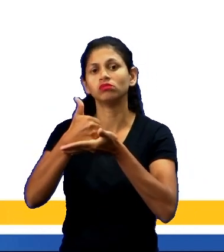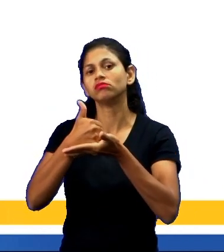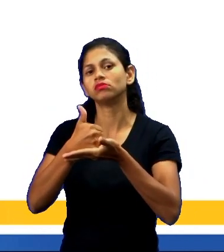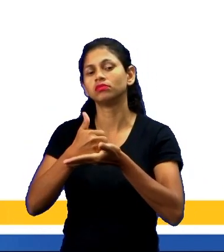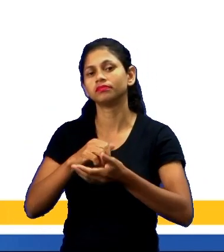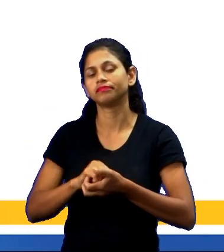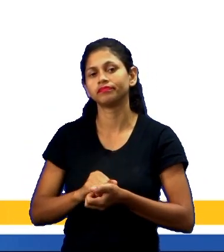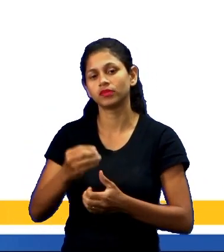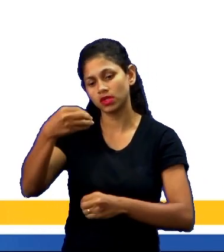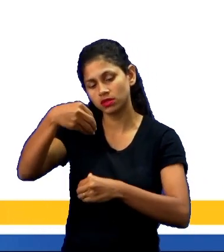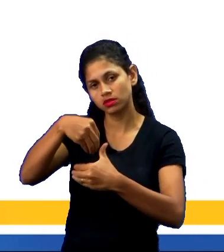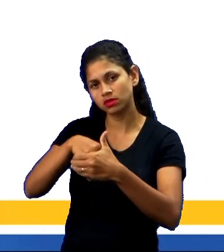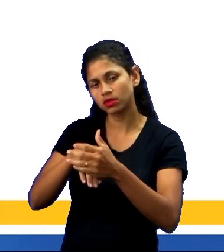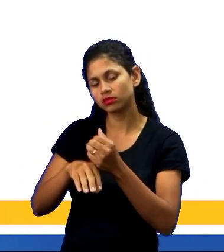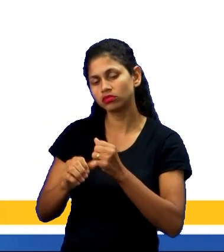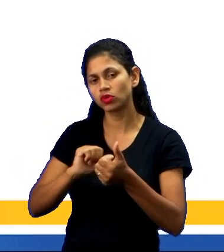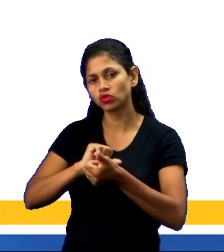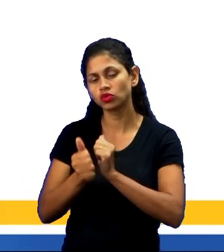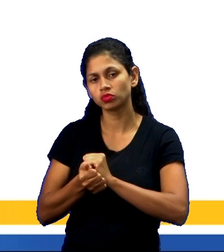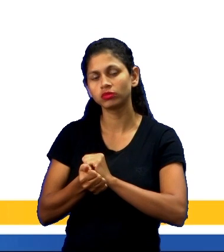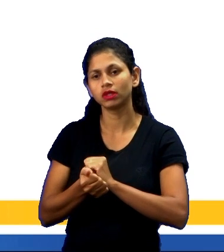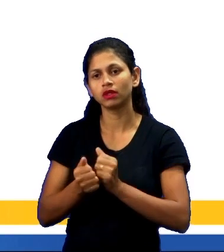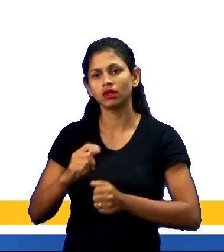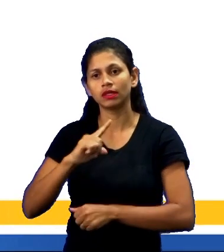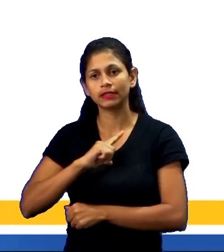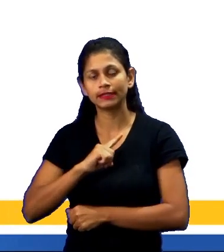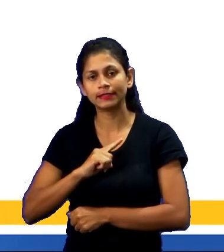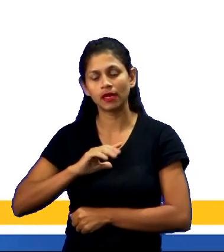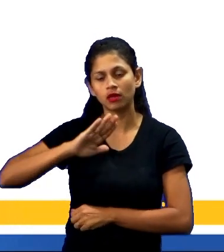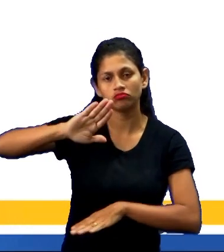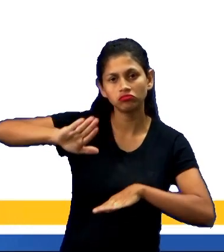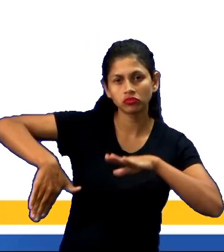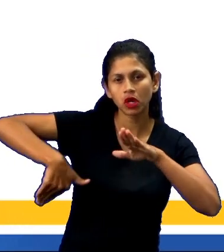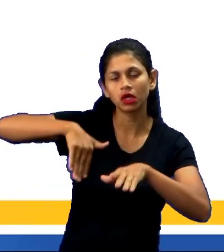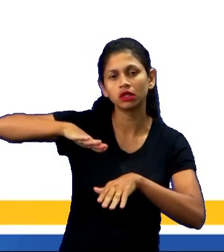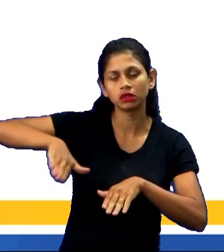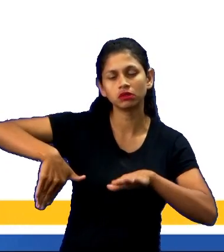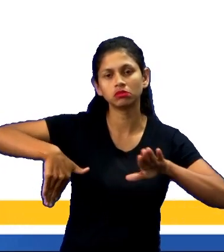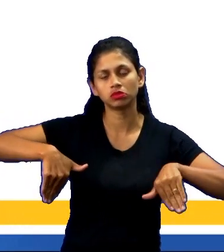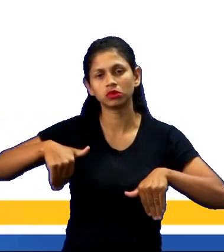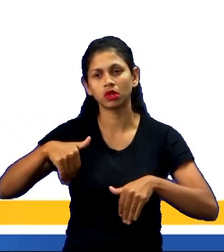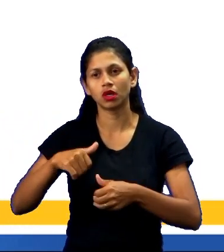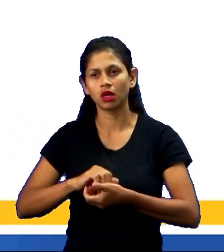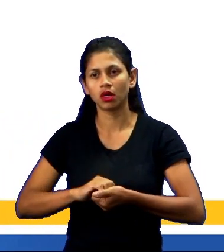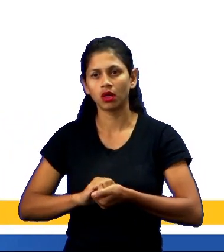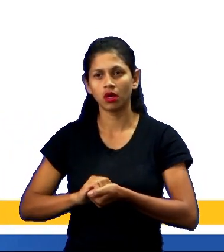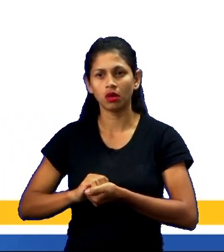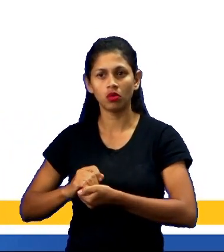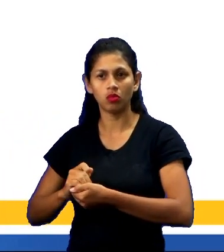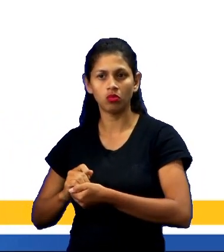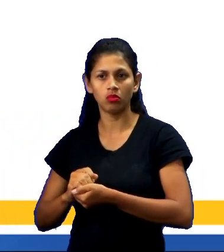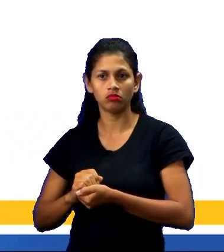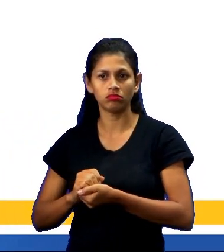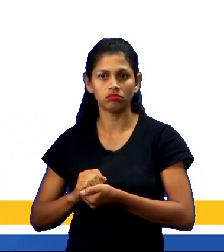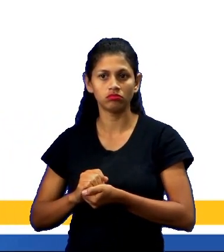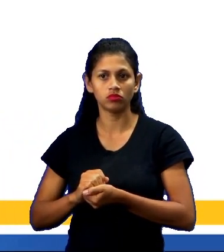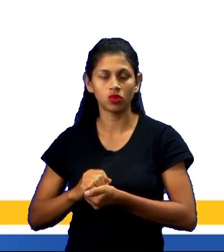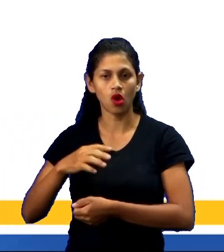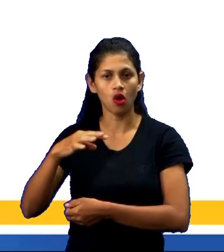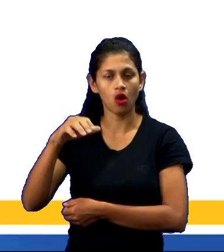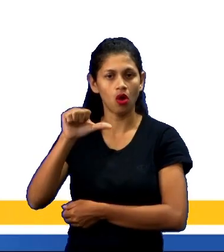Dentro dos principais esportes individuais, temos natação, atletismo, jogos de luta, surf, ciclismo,